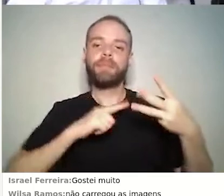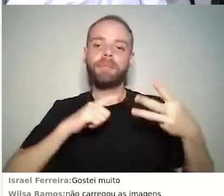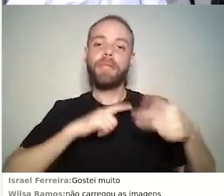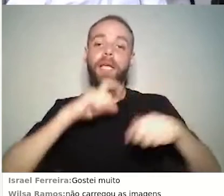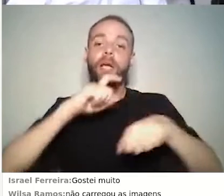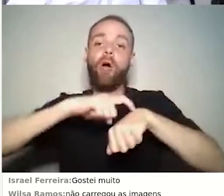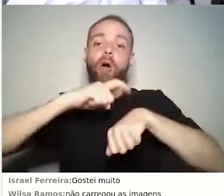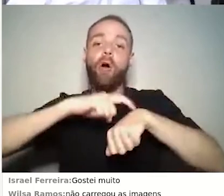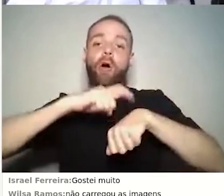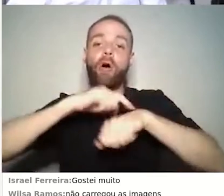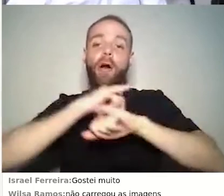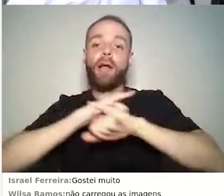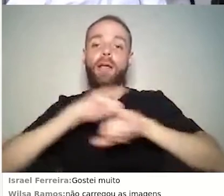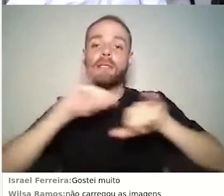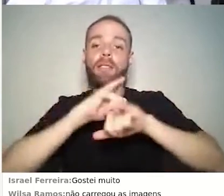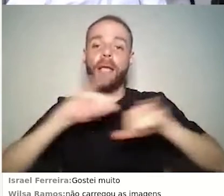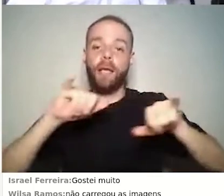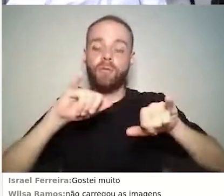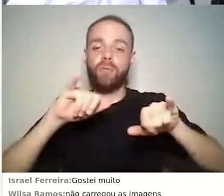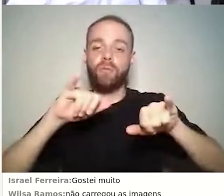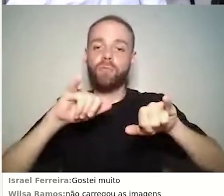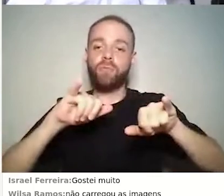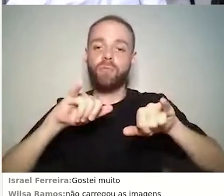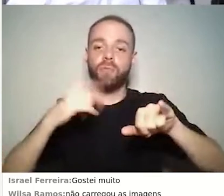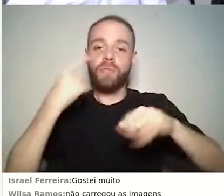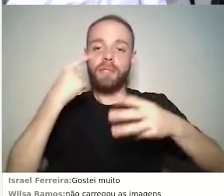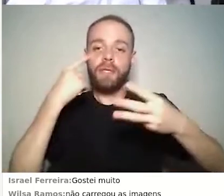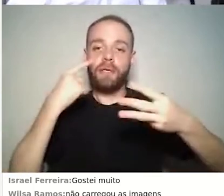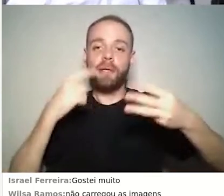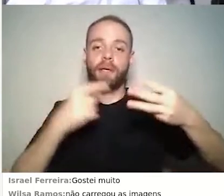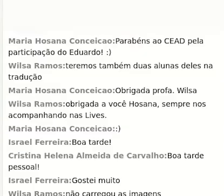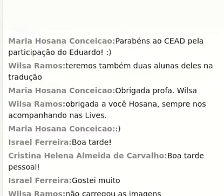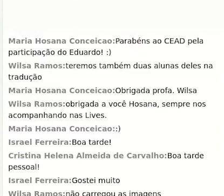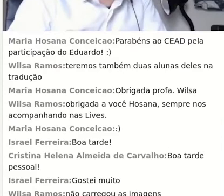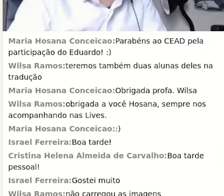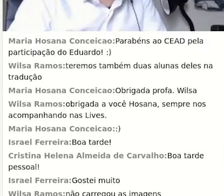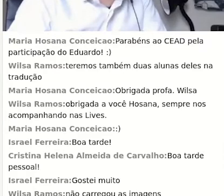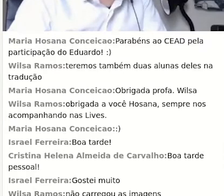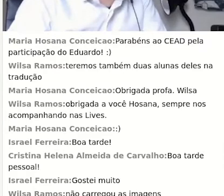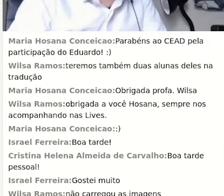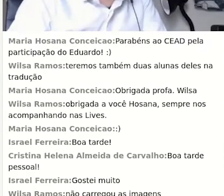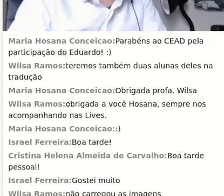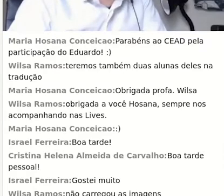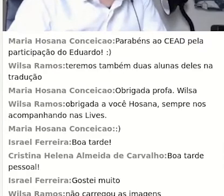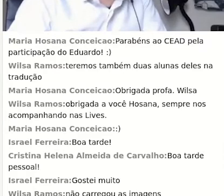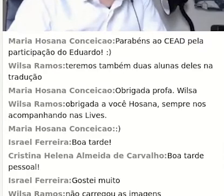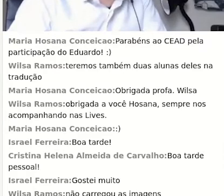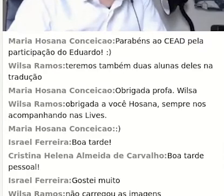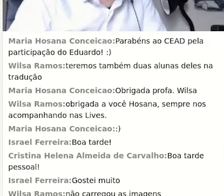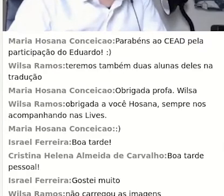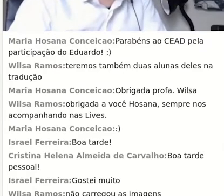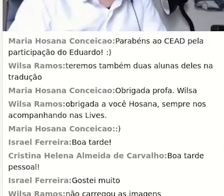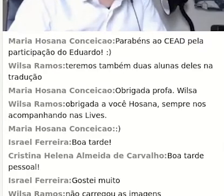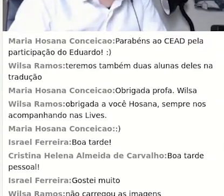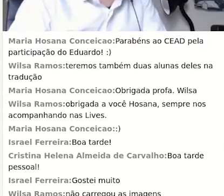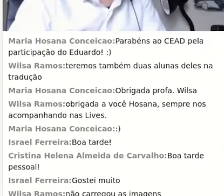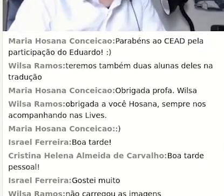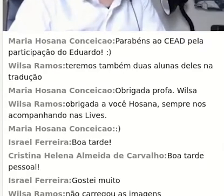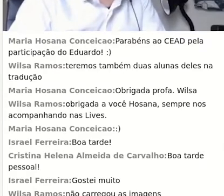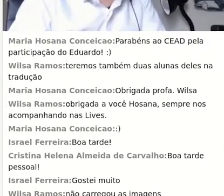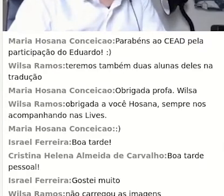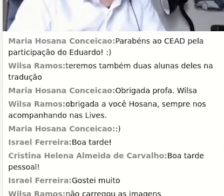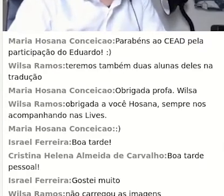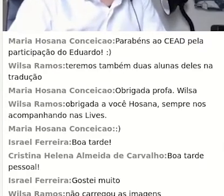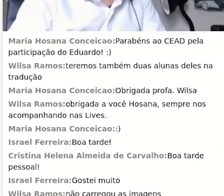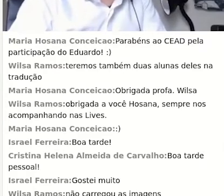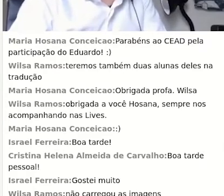acesso, então eu consigo verificar. A última vez que a pessoa acessou, eu posso, inclusive, organizar por